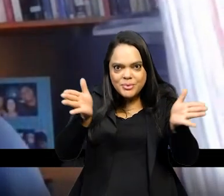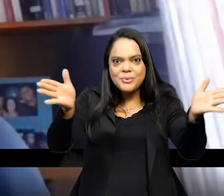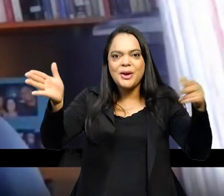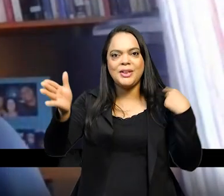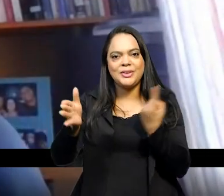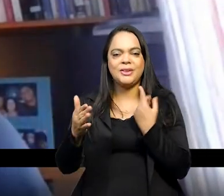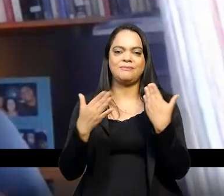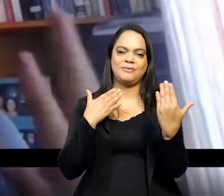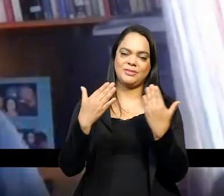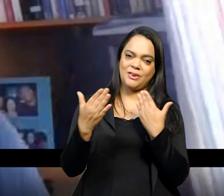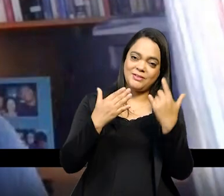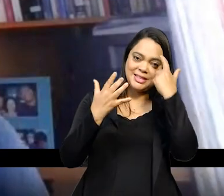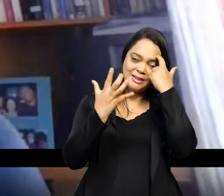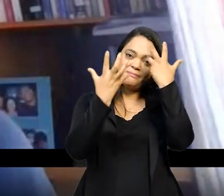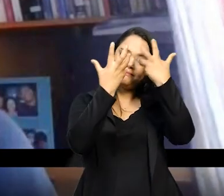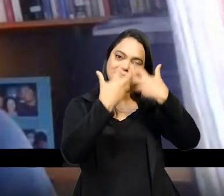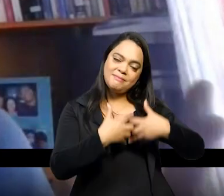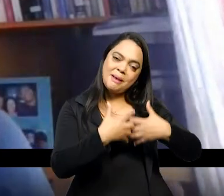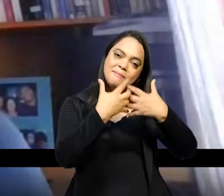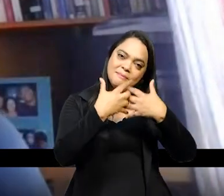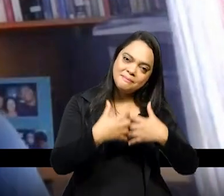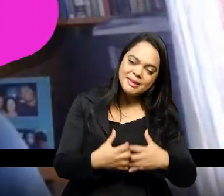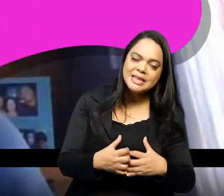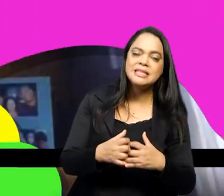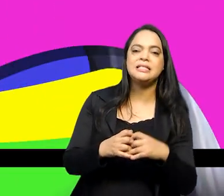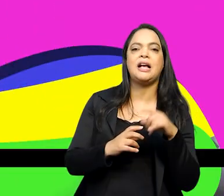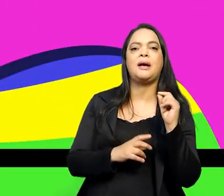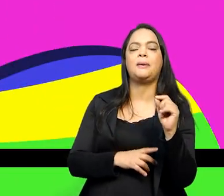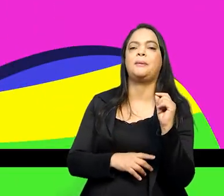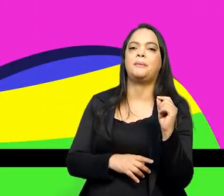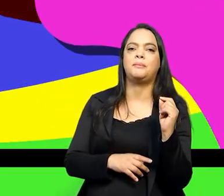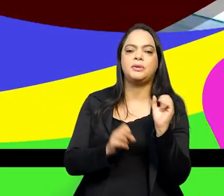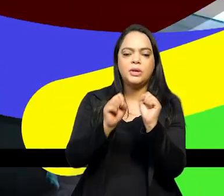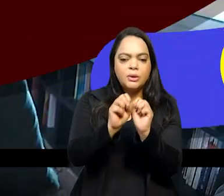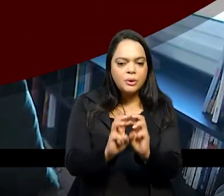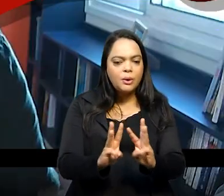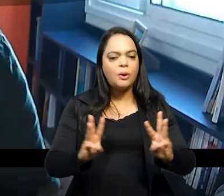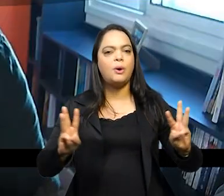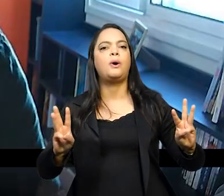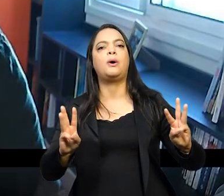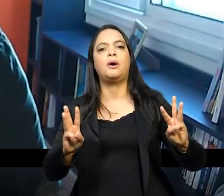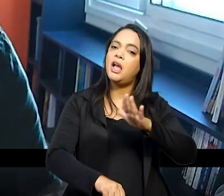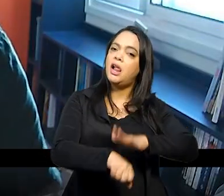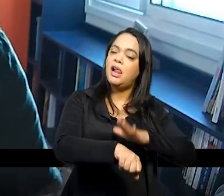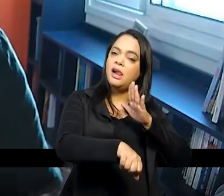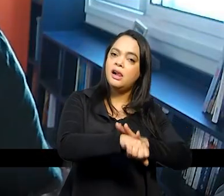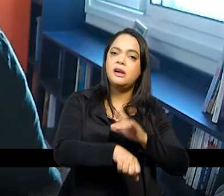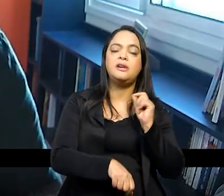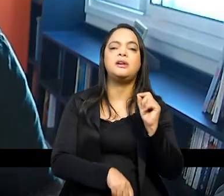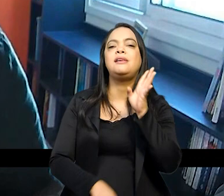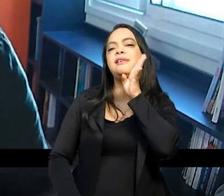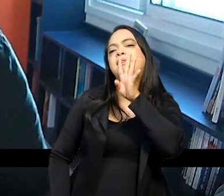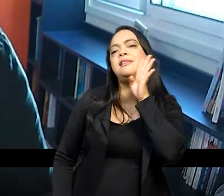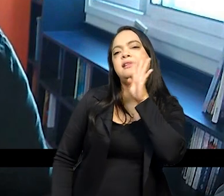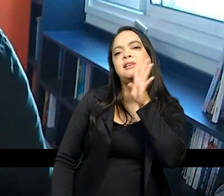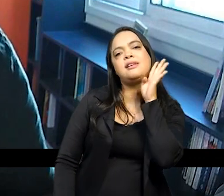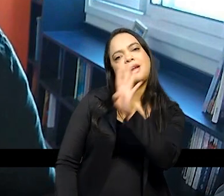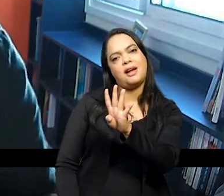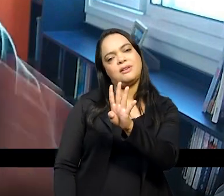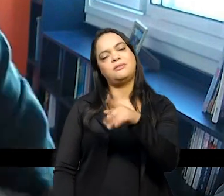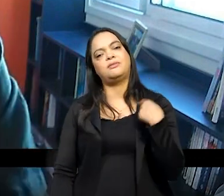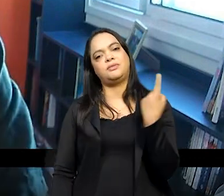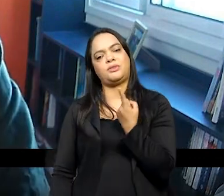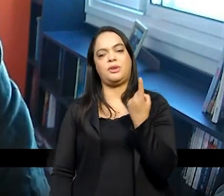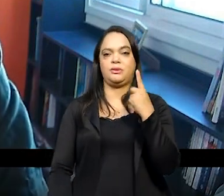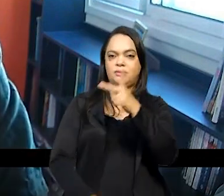são justamente para pensarmos esse conjunto do portal esse é um momento é um momento legal para juntar esforços